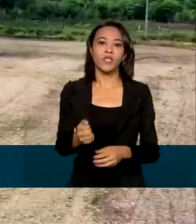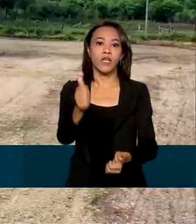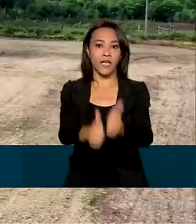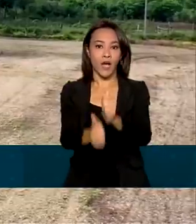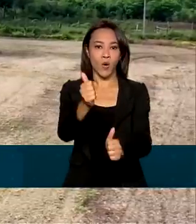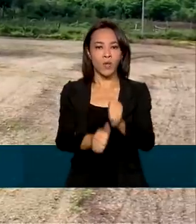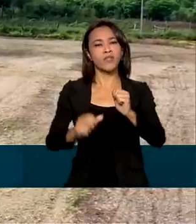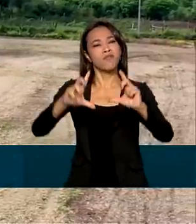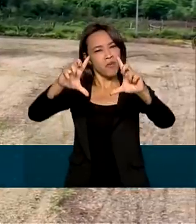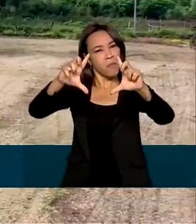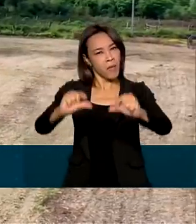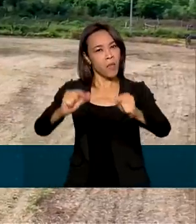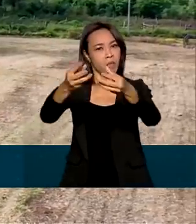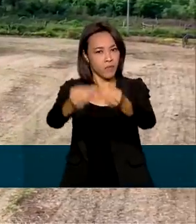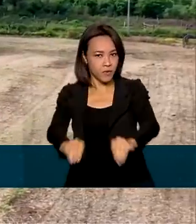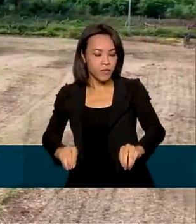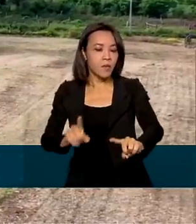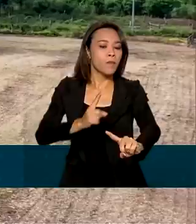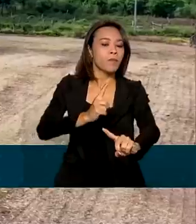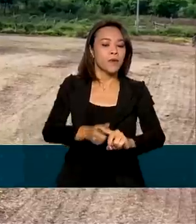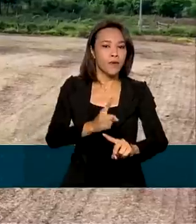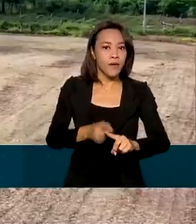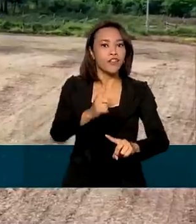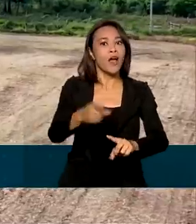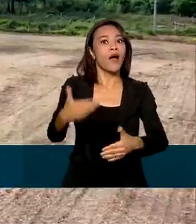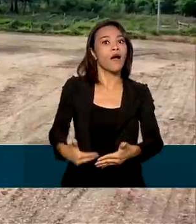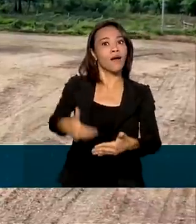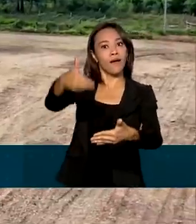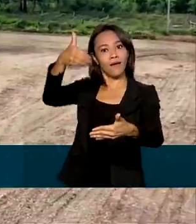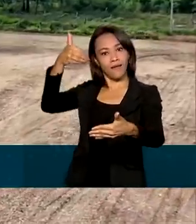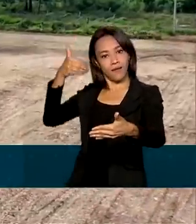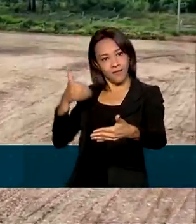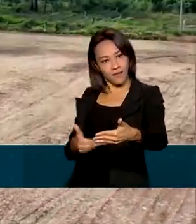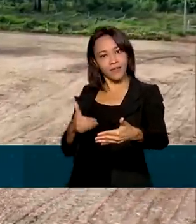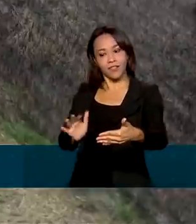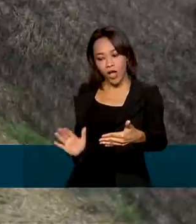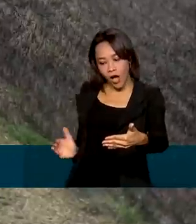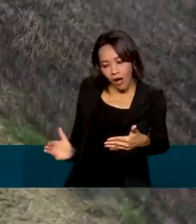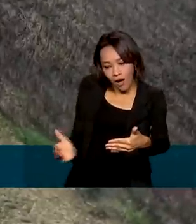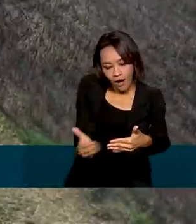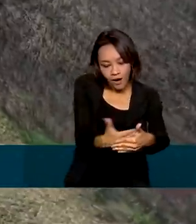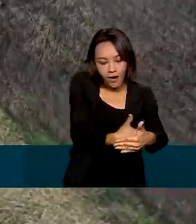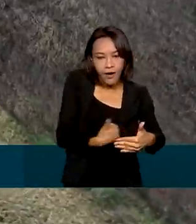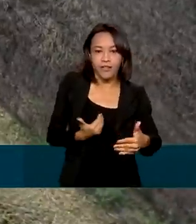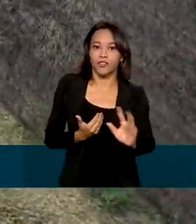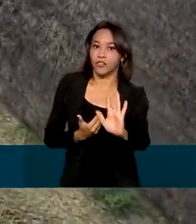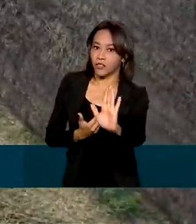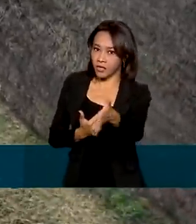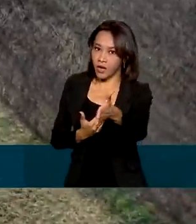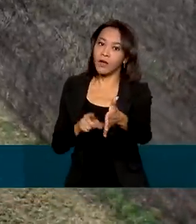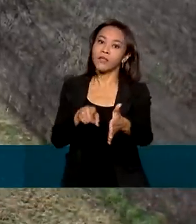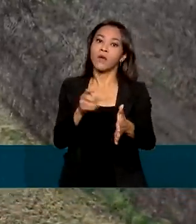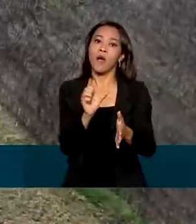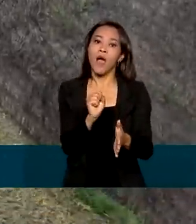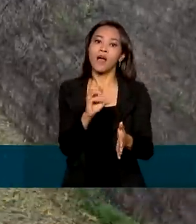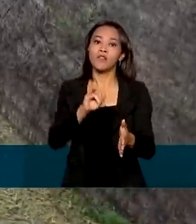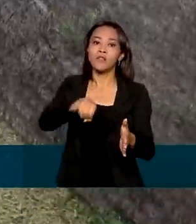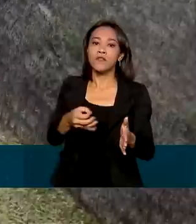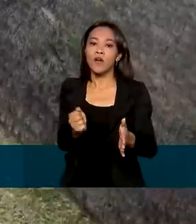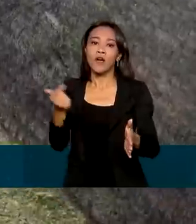afetados porque a colheita já havia sido, em sua maior parte, realizada. Dessa forma, a soja conseguiu